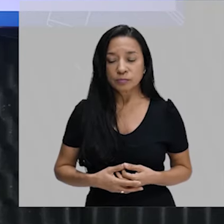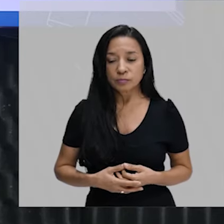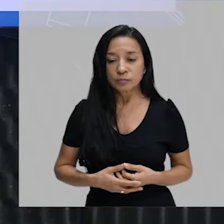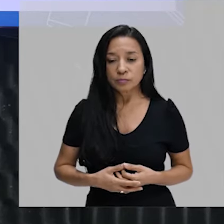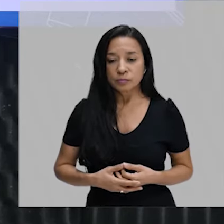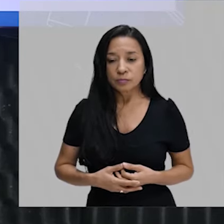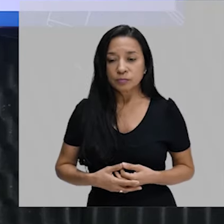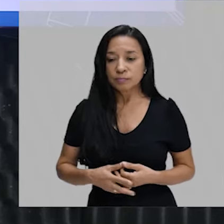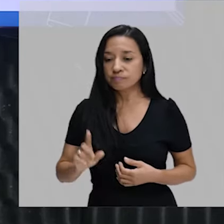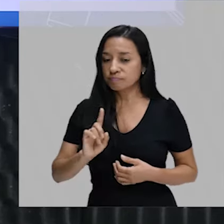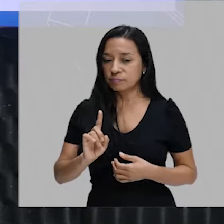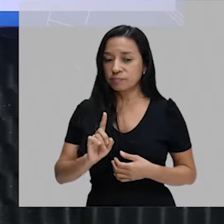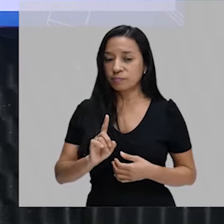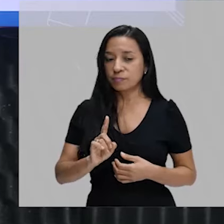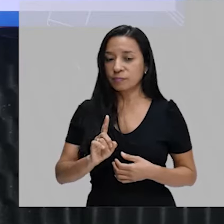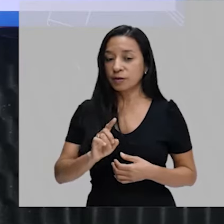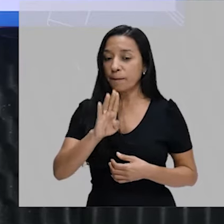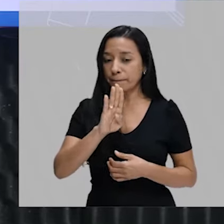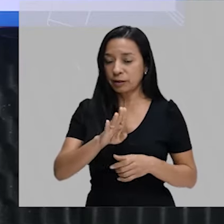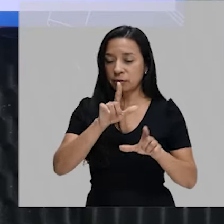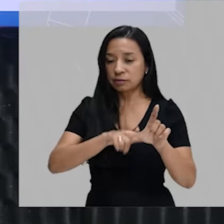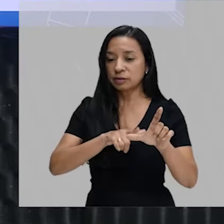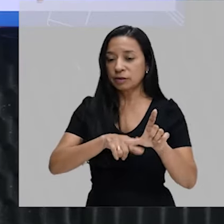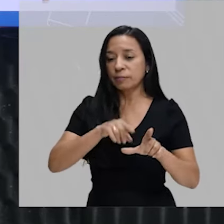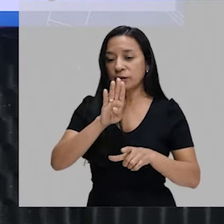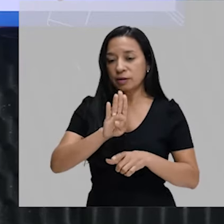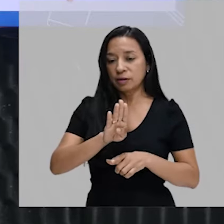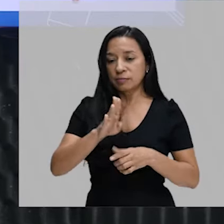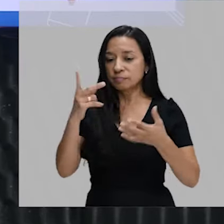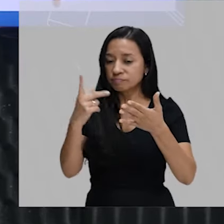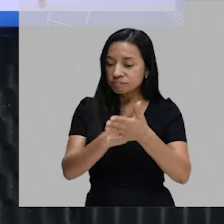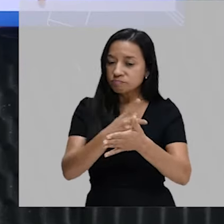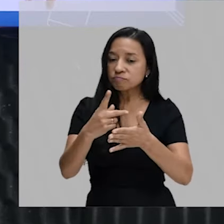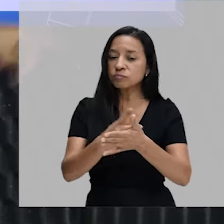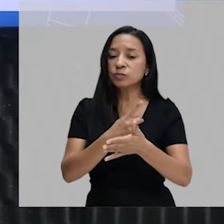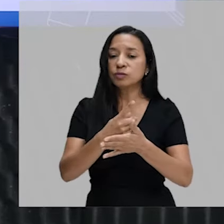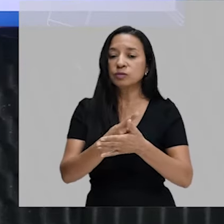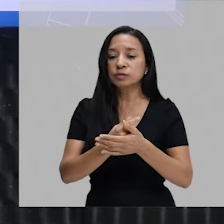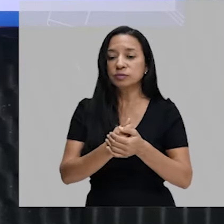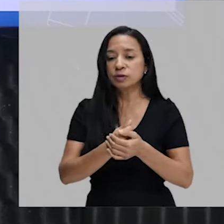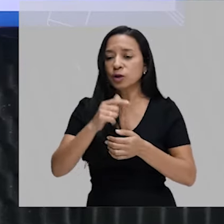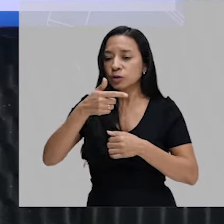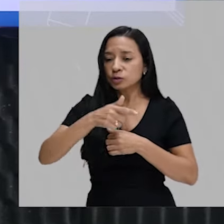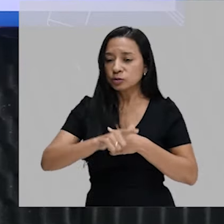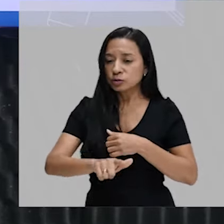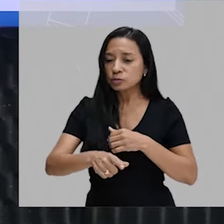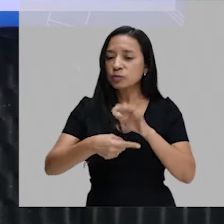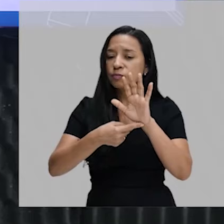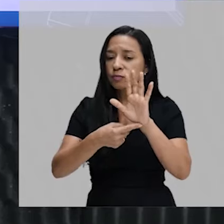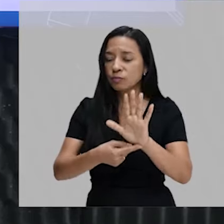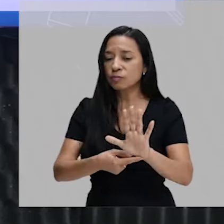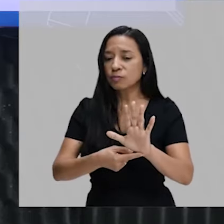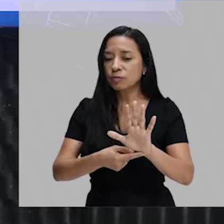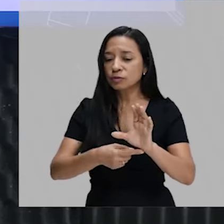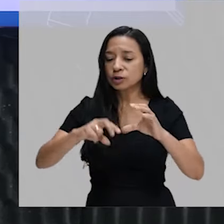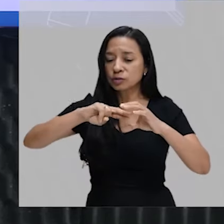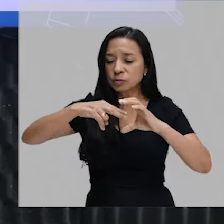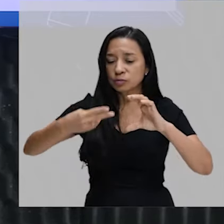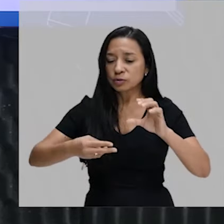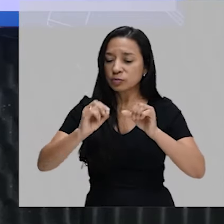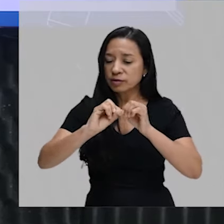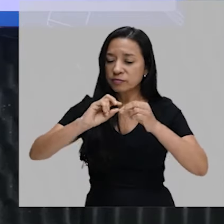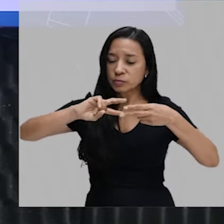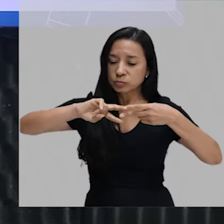de ribossomos. Não. Novamente, ele menciona que o cromossomo é feito de RNA e não é. Ele é feito de